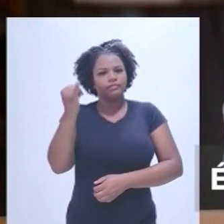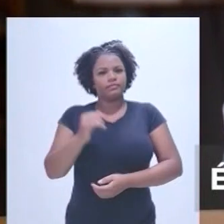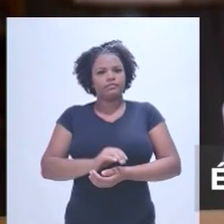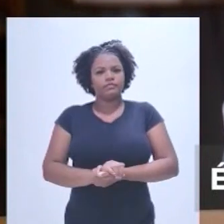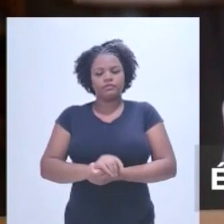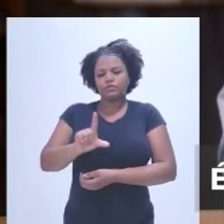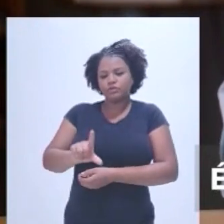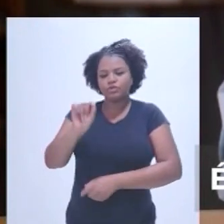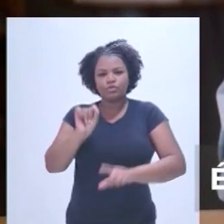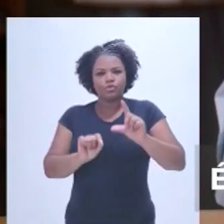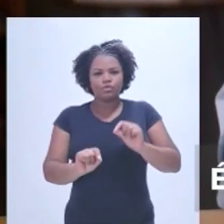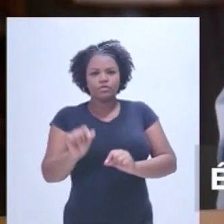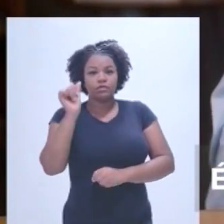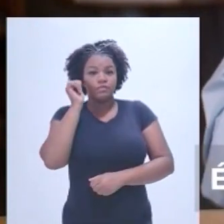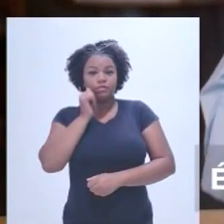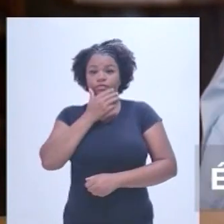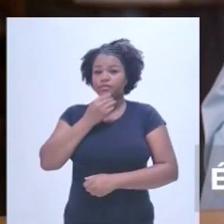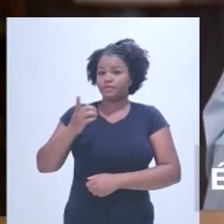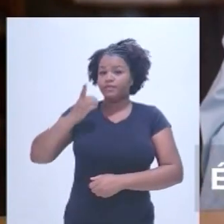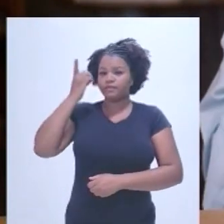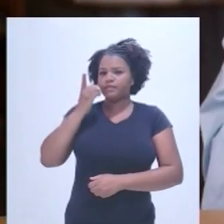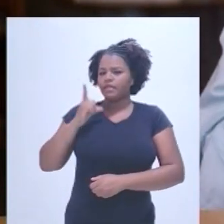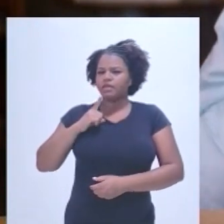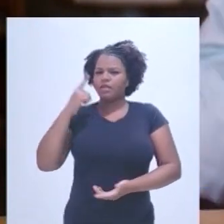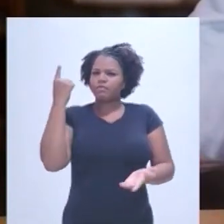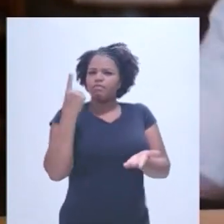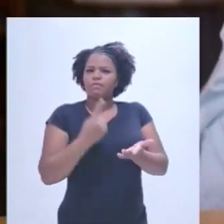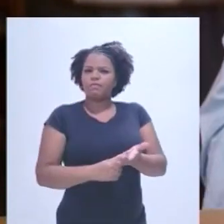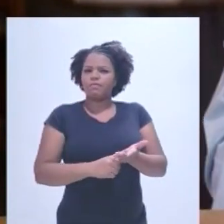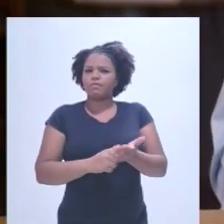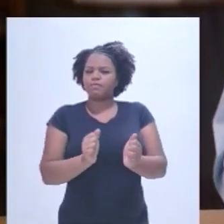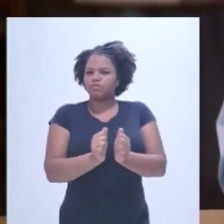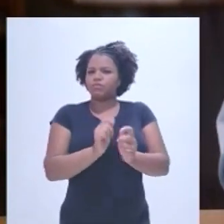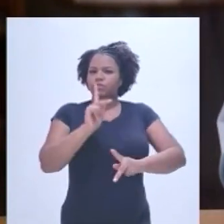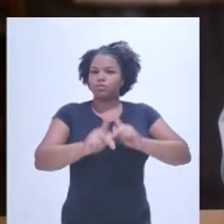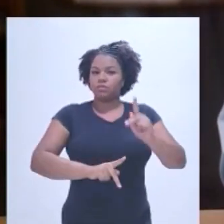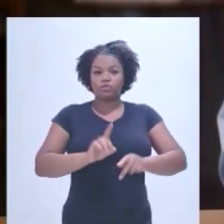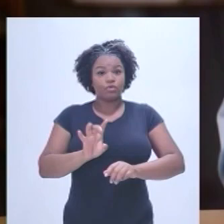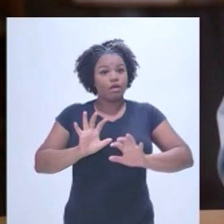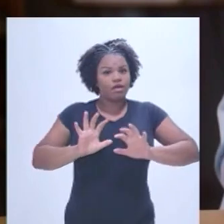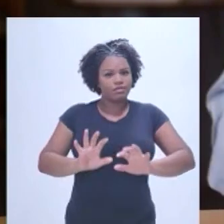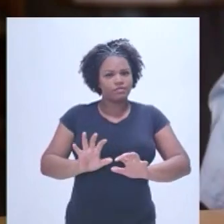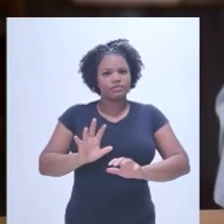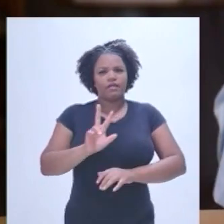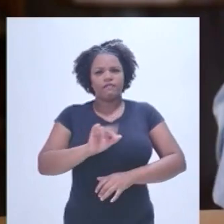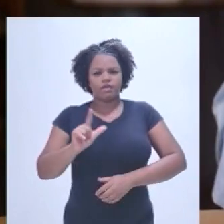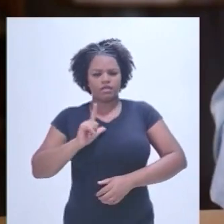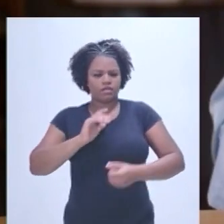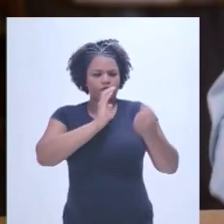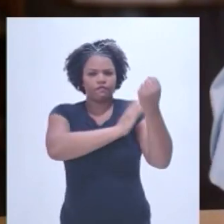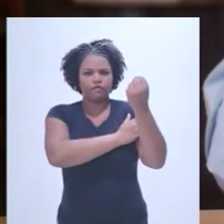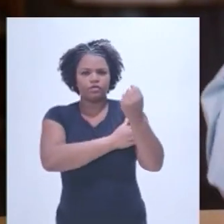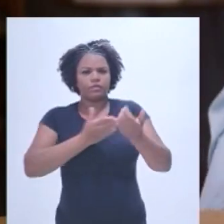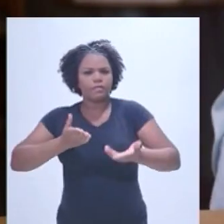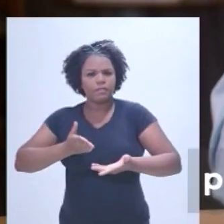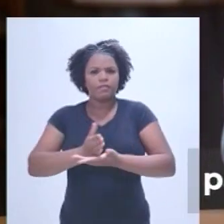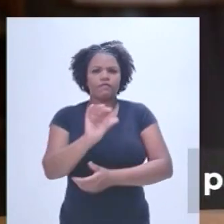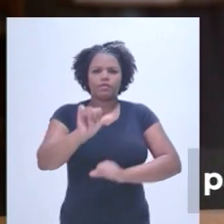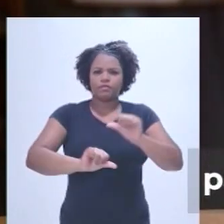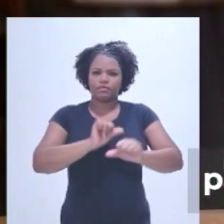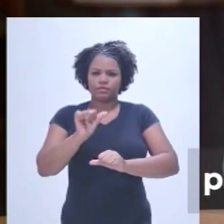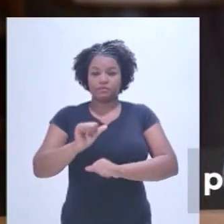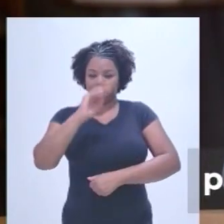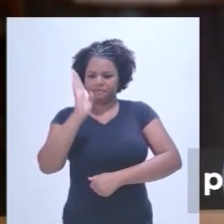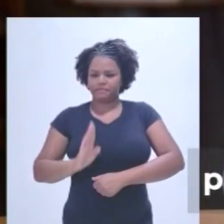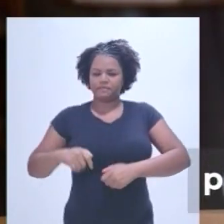escolher deputados e deputadas que tenham compromisso com o povo. Só assim vamos ter força para aprovar